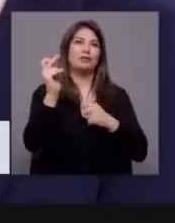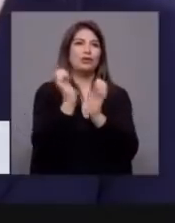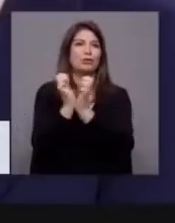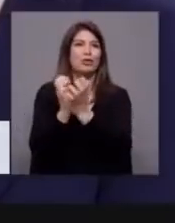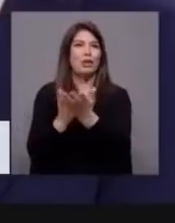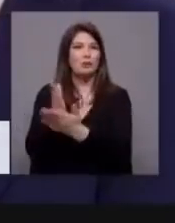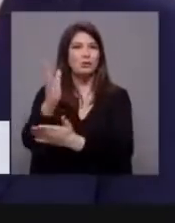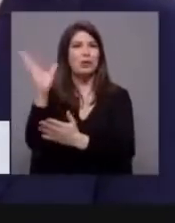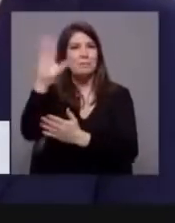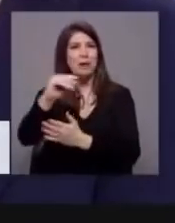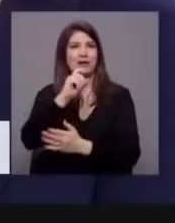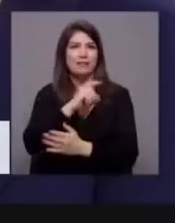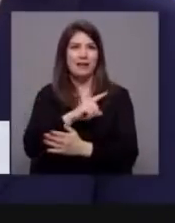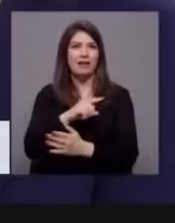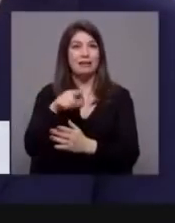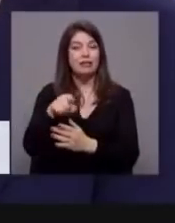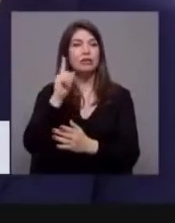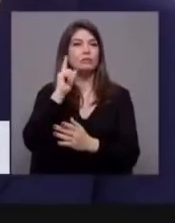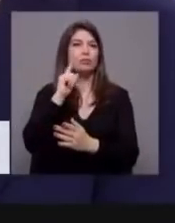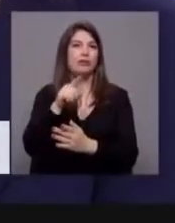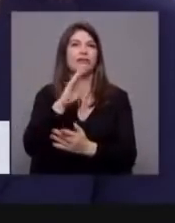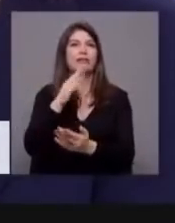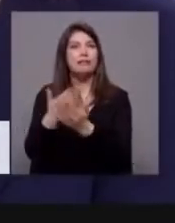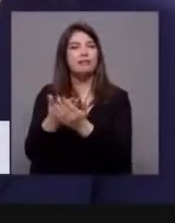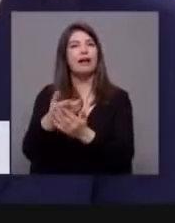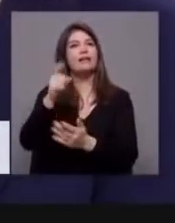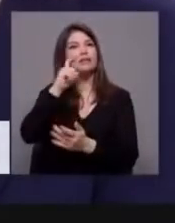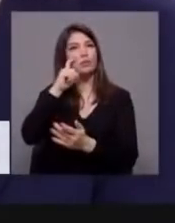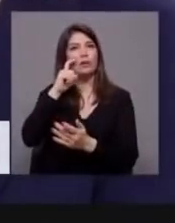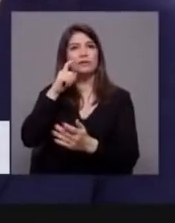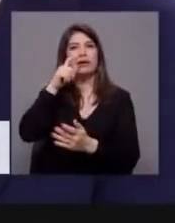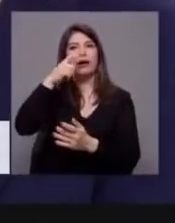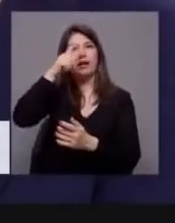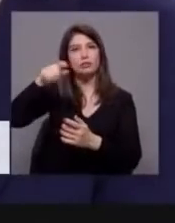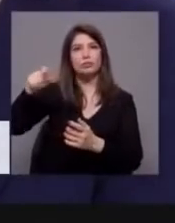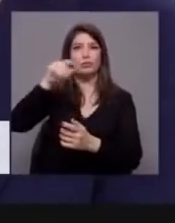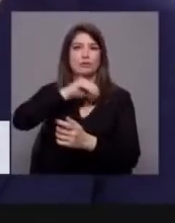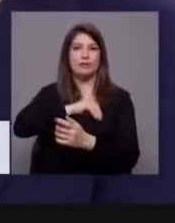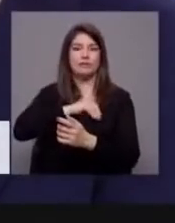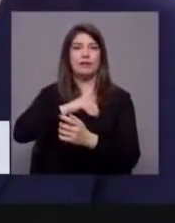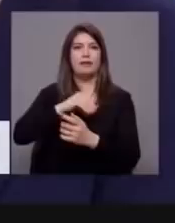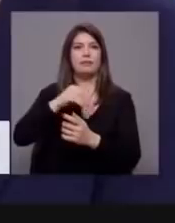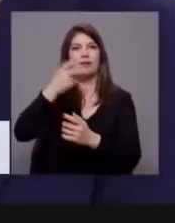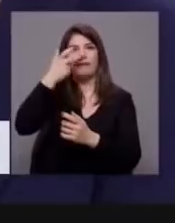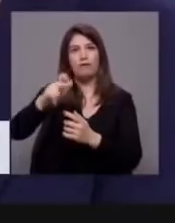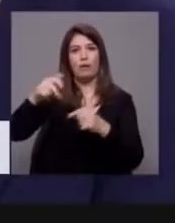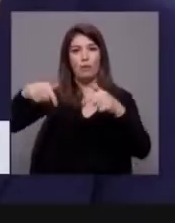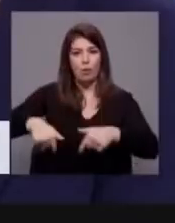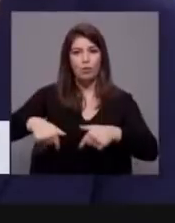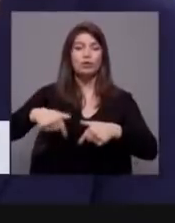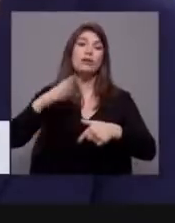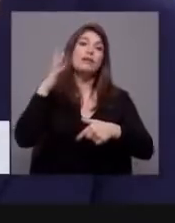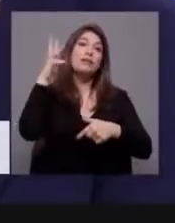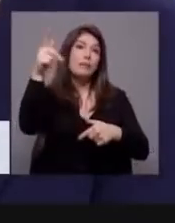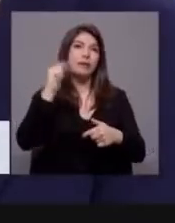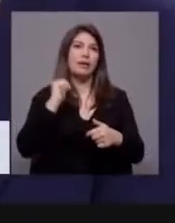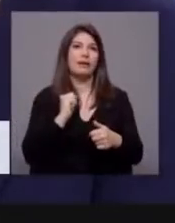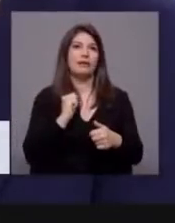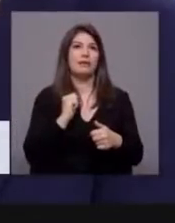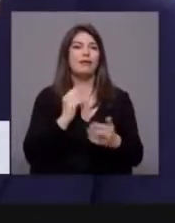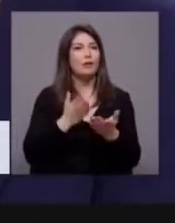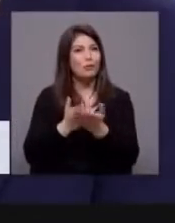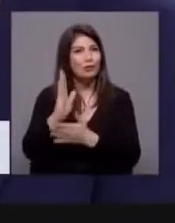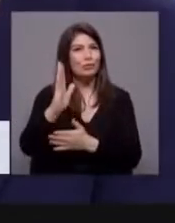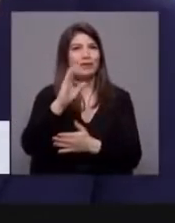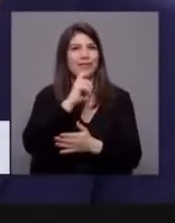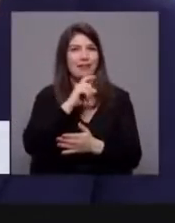E é essa sustentabilidade que dá garantias aos pensionistas de hoje e aos pensionistas de amanhã. E só há pensionistas amanhã se as pessoas tiverem essa confiança.